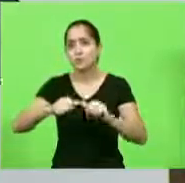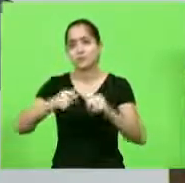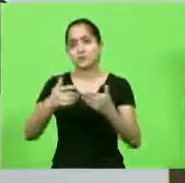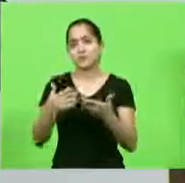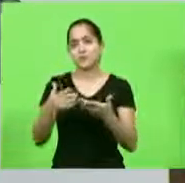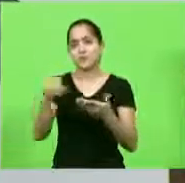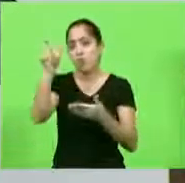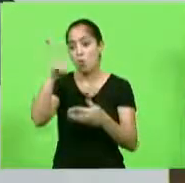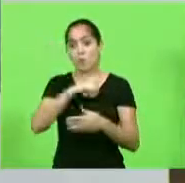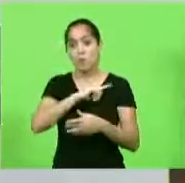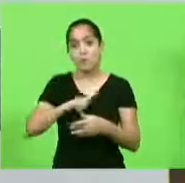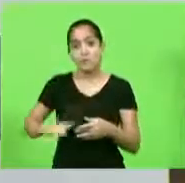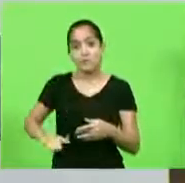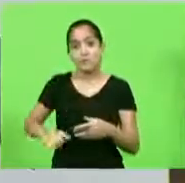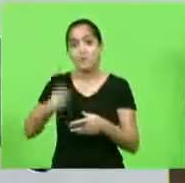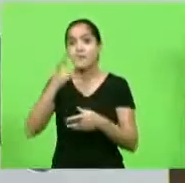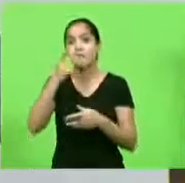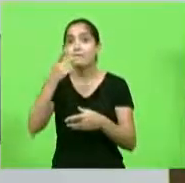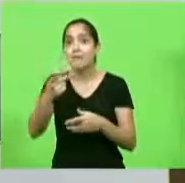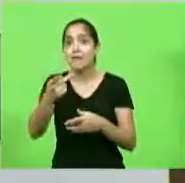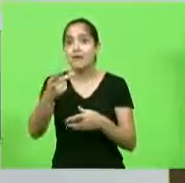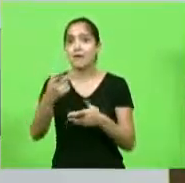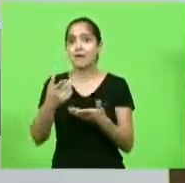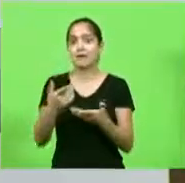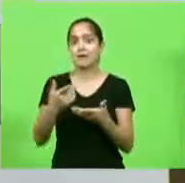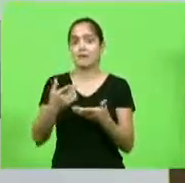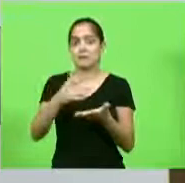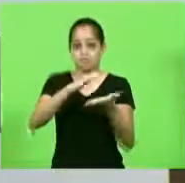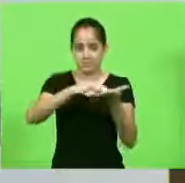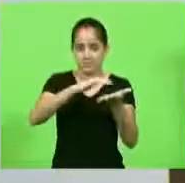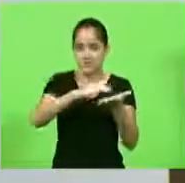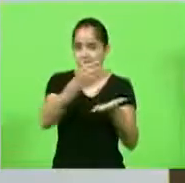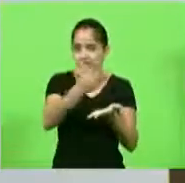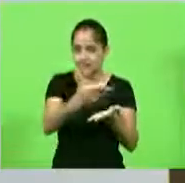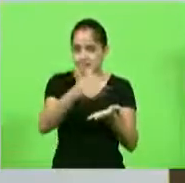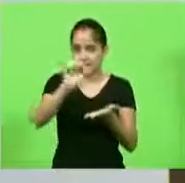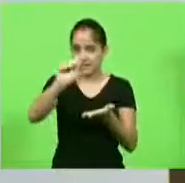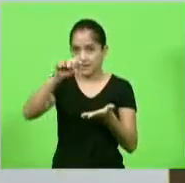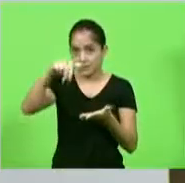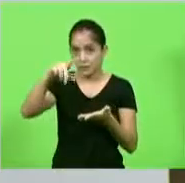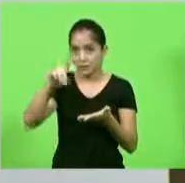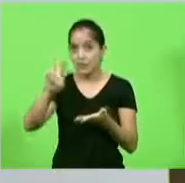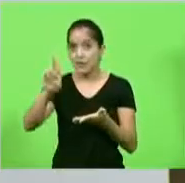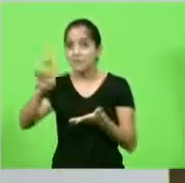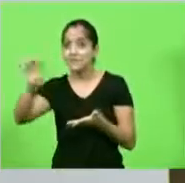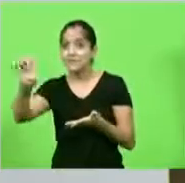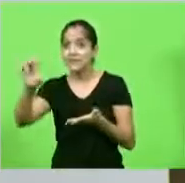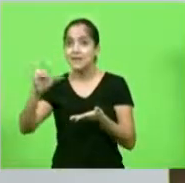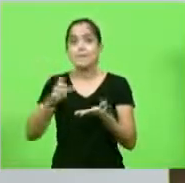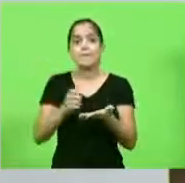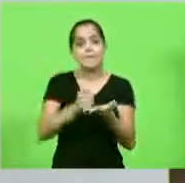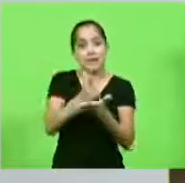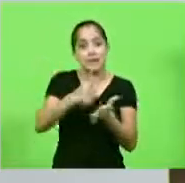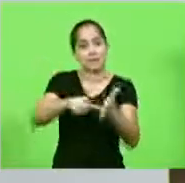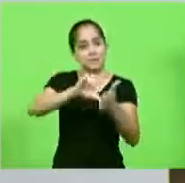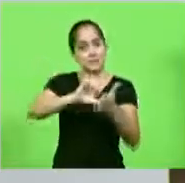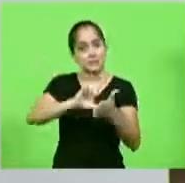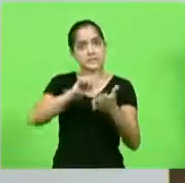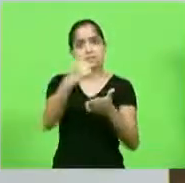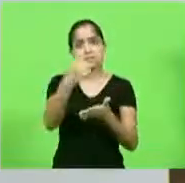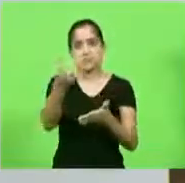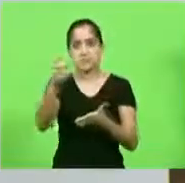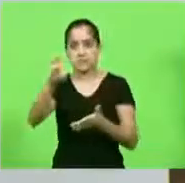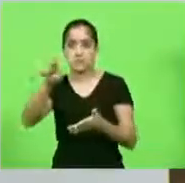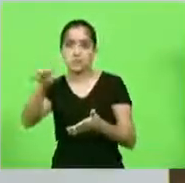O governador fala no lado do secretário, ex-secretário André, nós temos que fazer pagamento antecipado, 165 mil reais